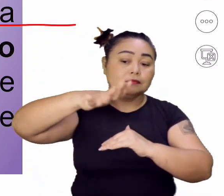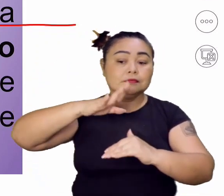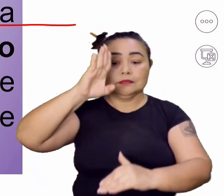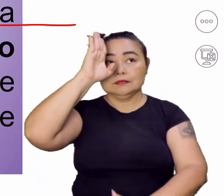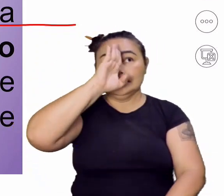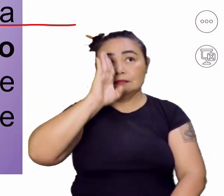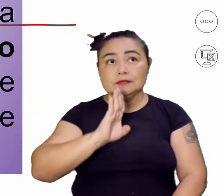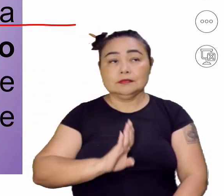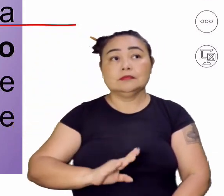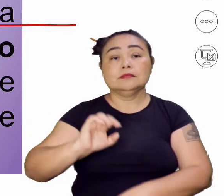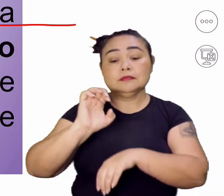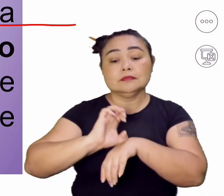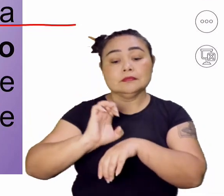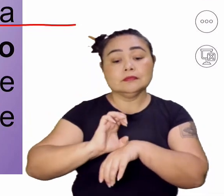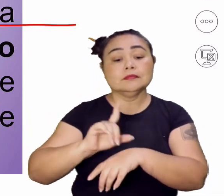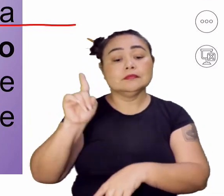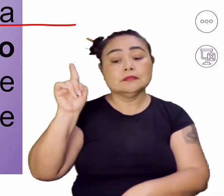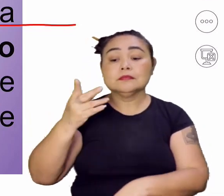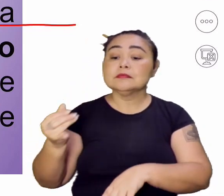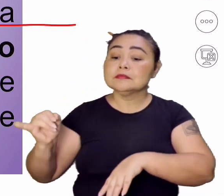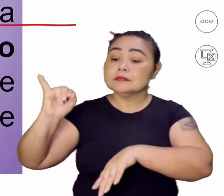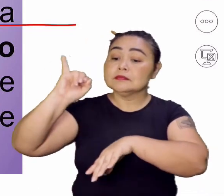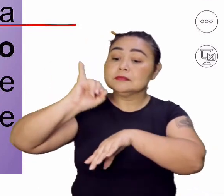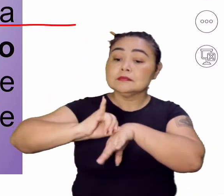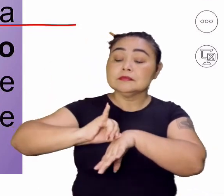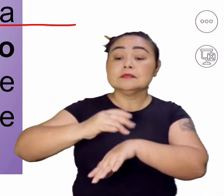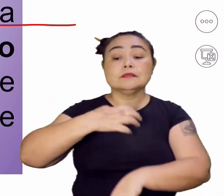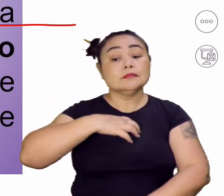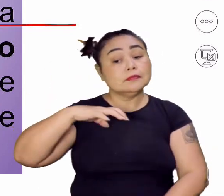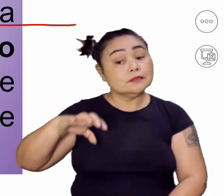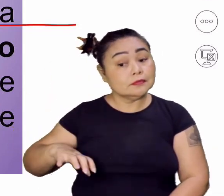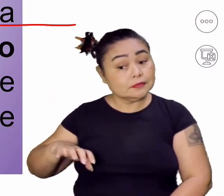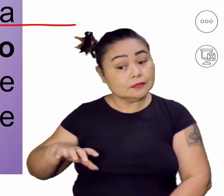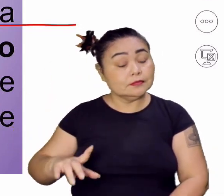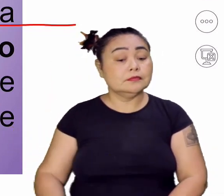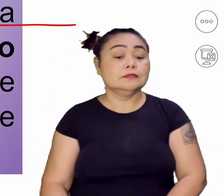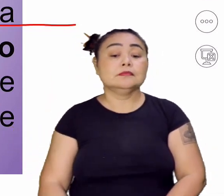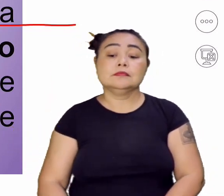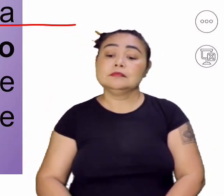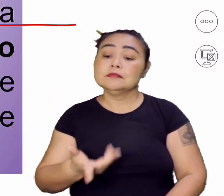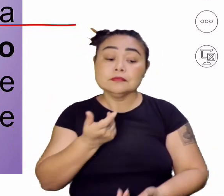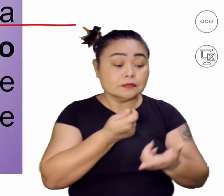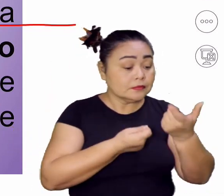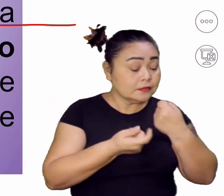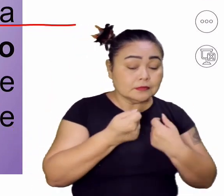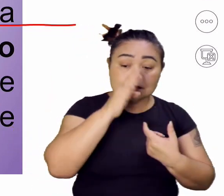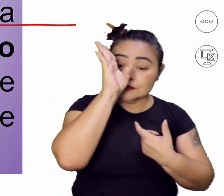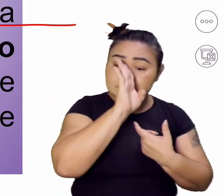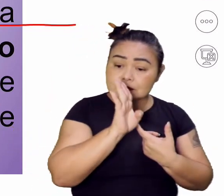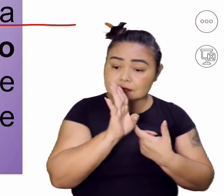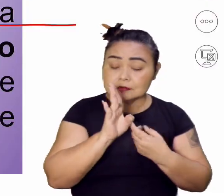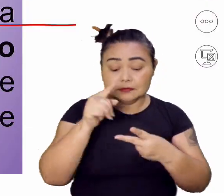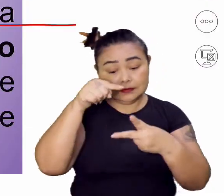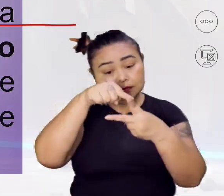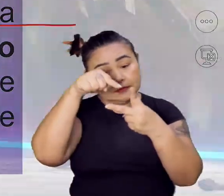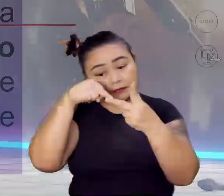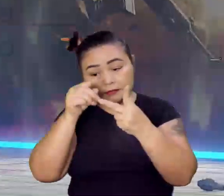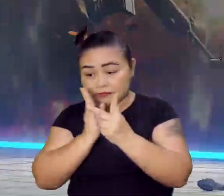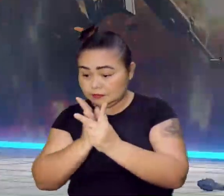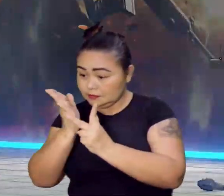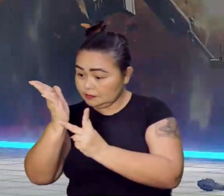a cidade de Salvador sendo a capital. Então, a administração brasileira passou a ser dividida em dois.